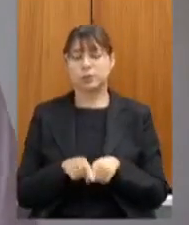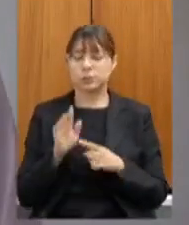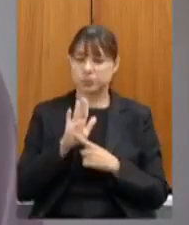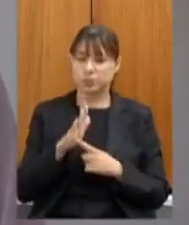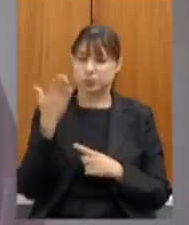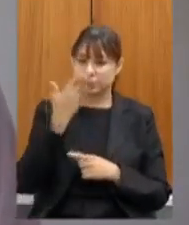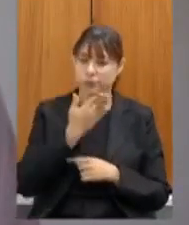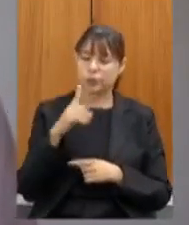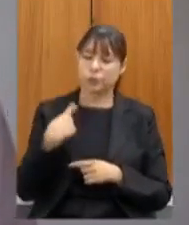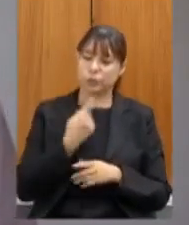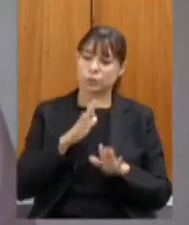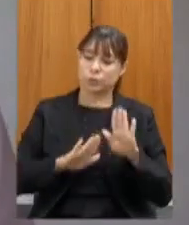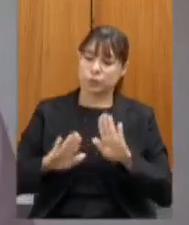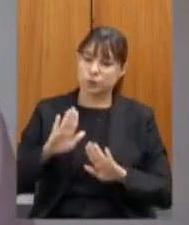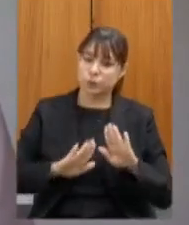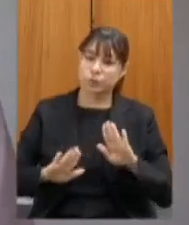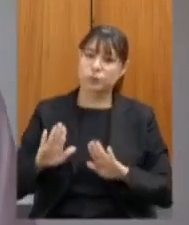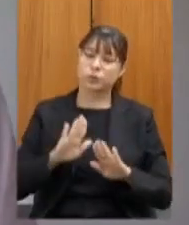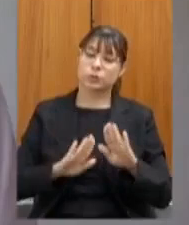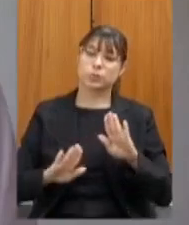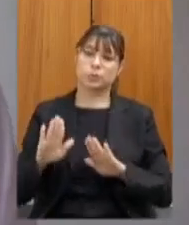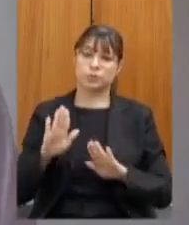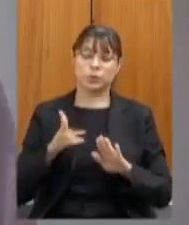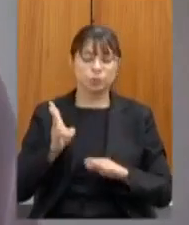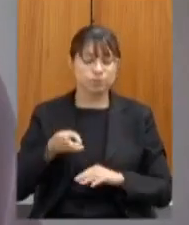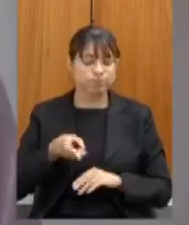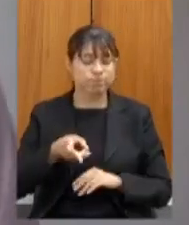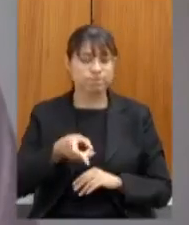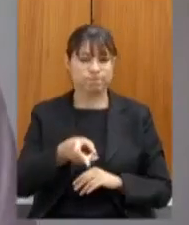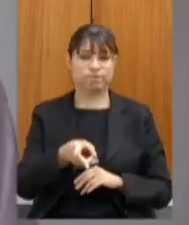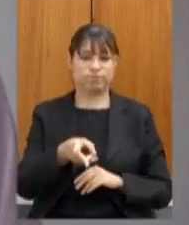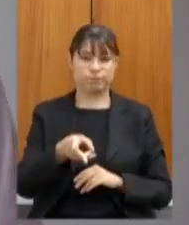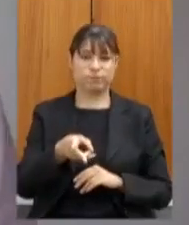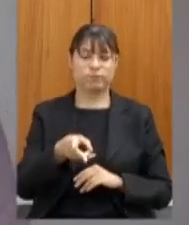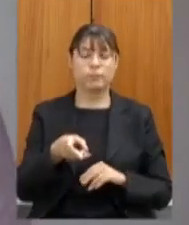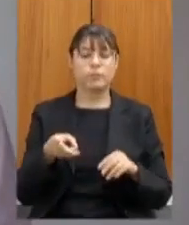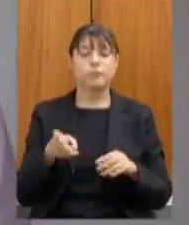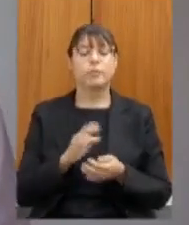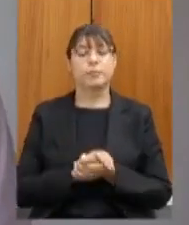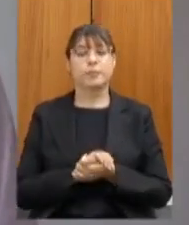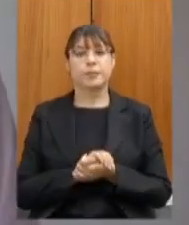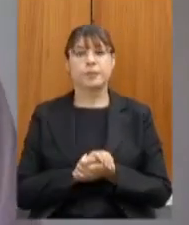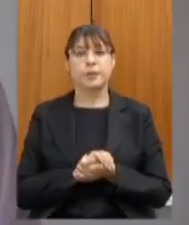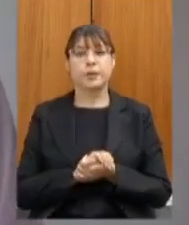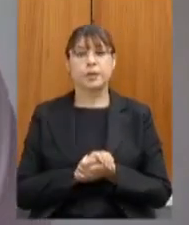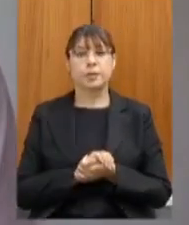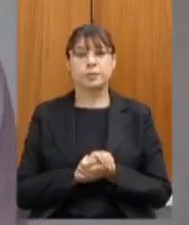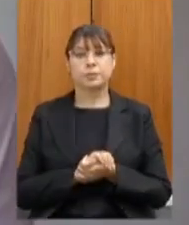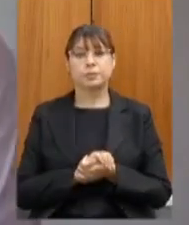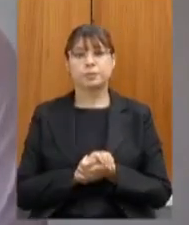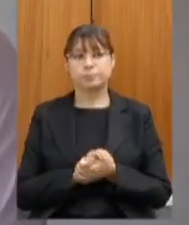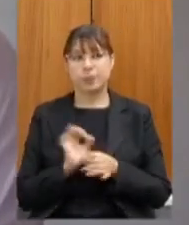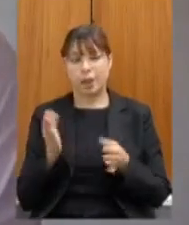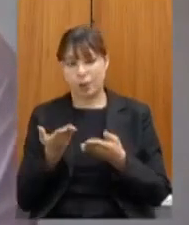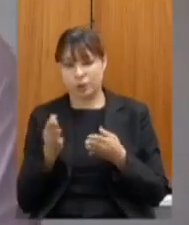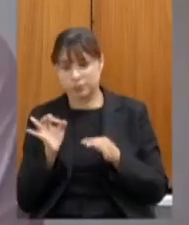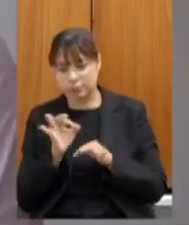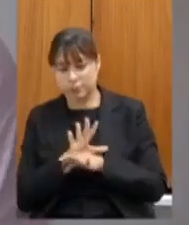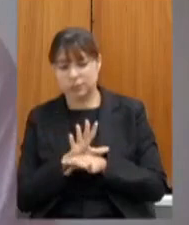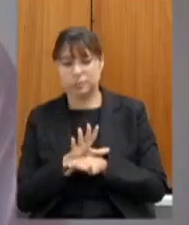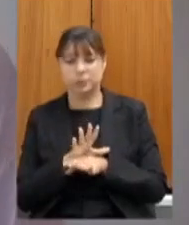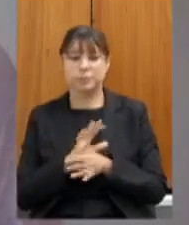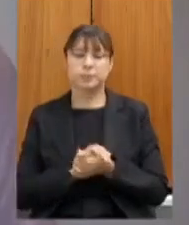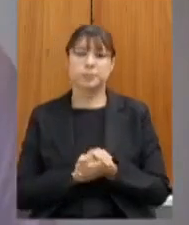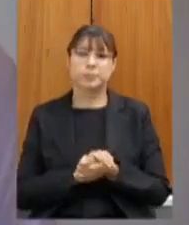esse nosso cuidado que é contínuo e muito intenso para fechar os